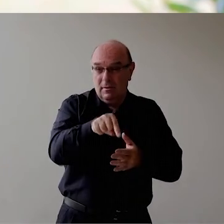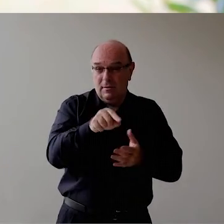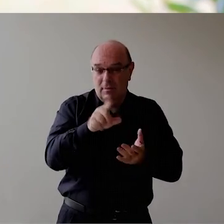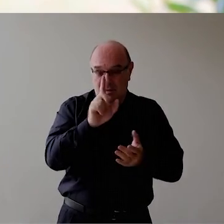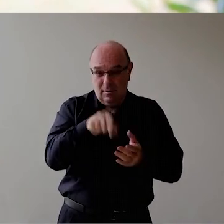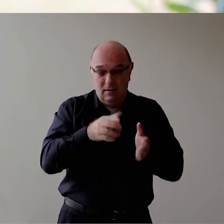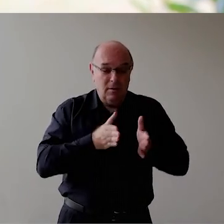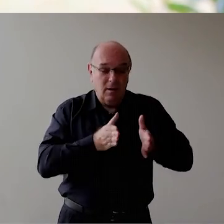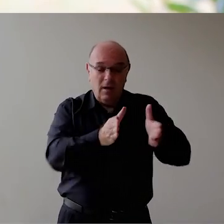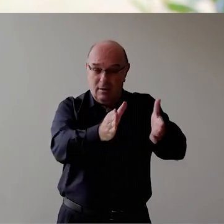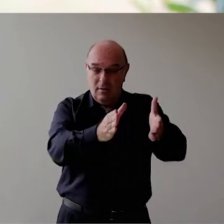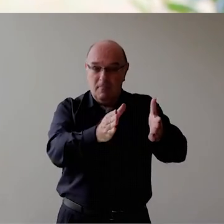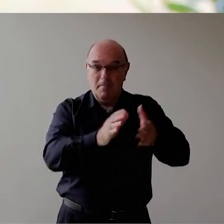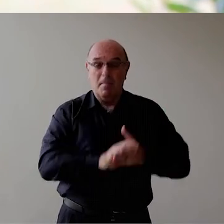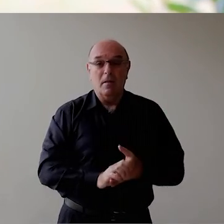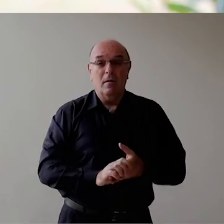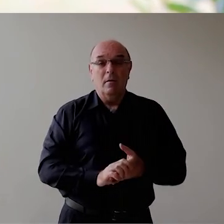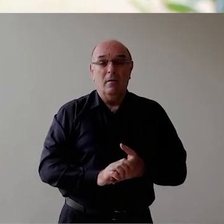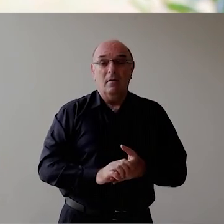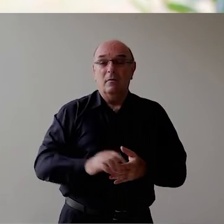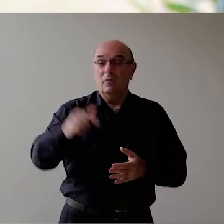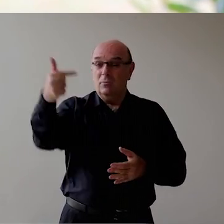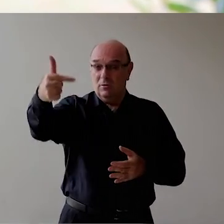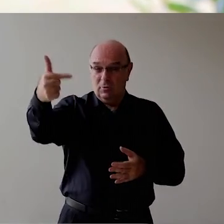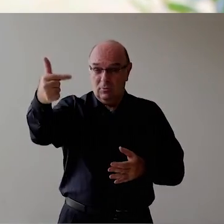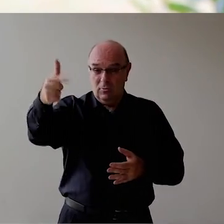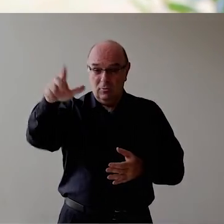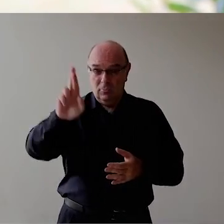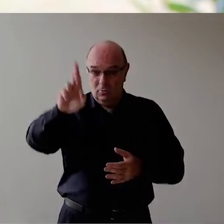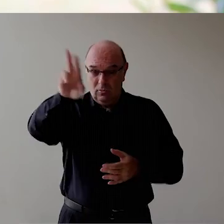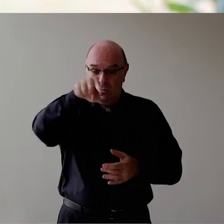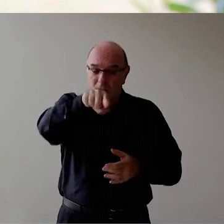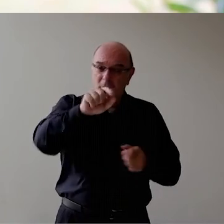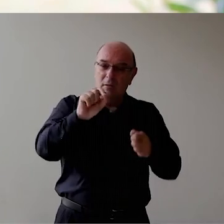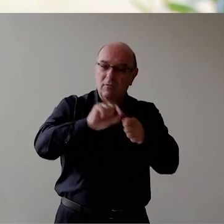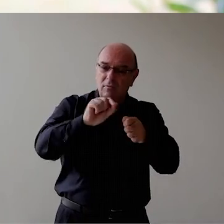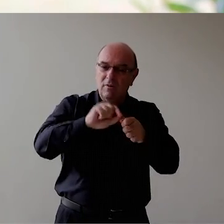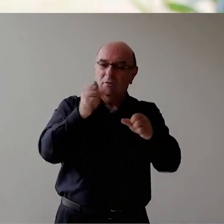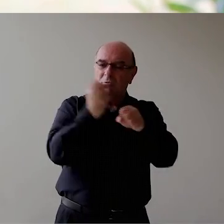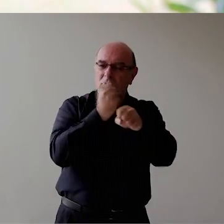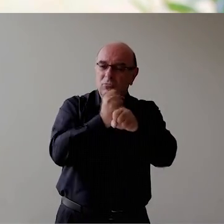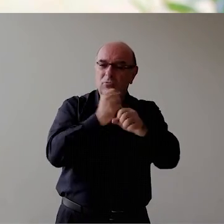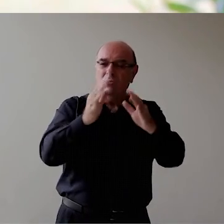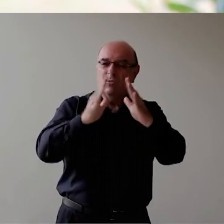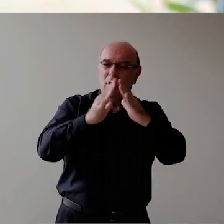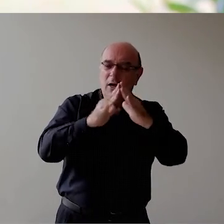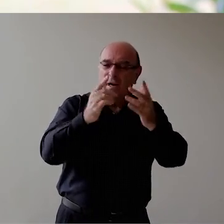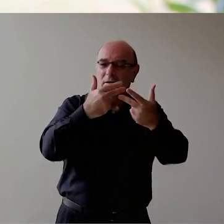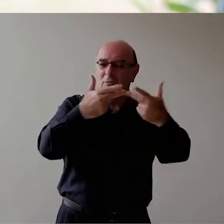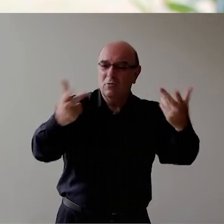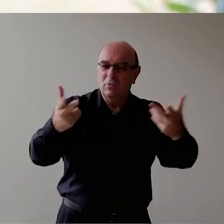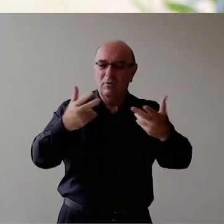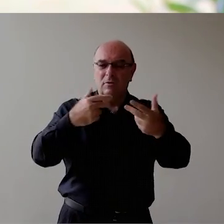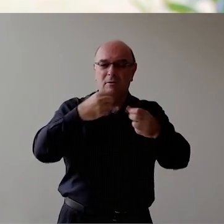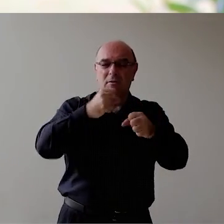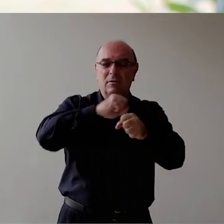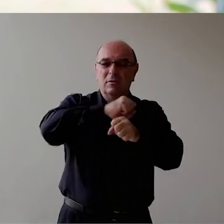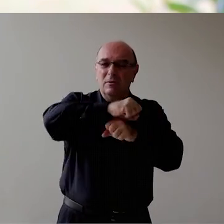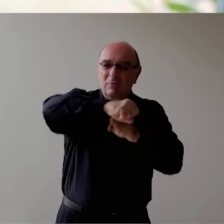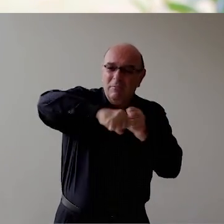dono Também construiu Além da fazenda Trabalhar a agricultura Ele construiu um engenho Nessa fazenda